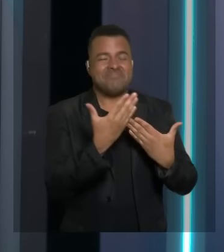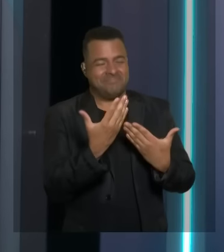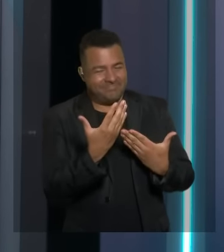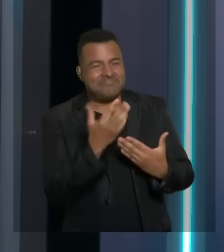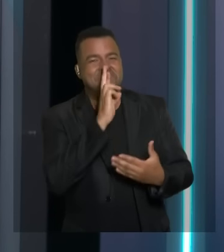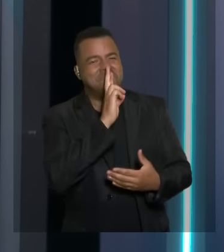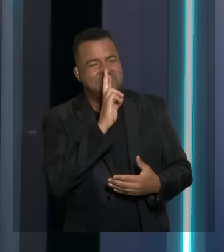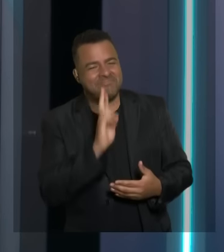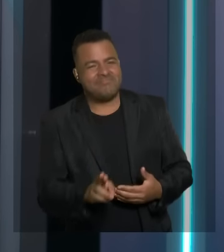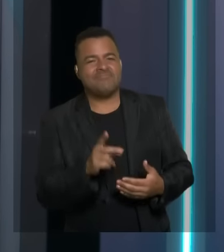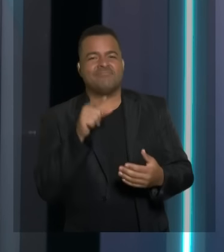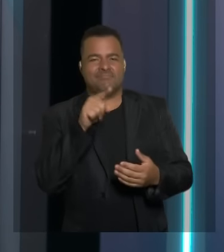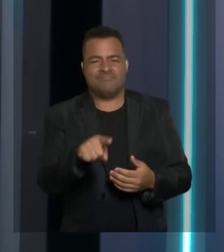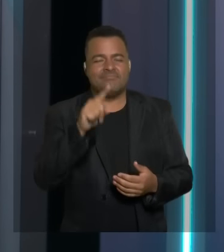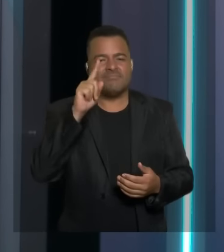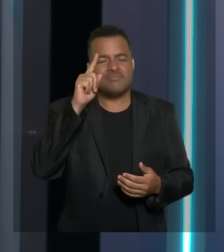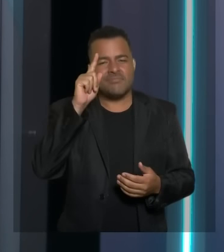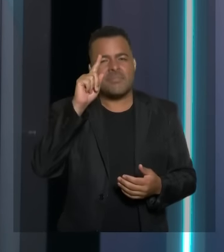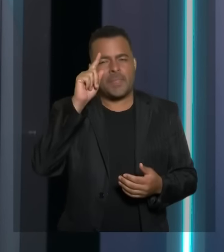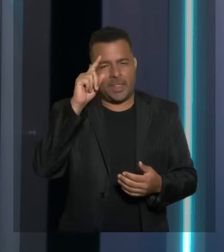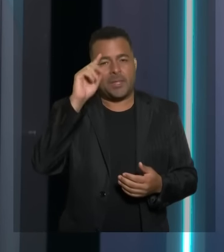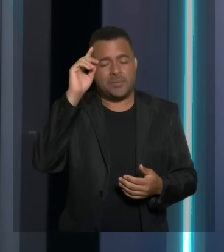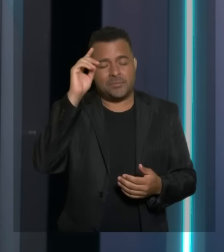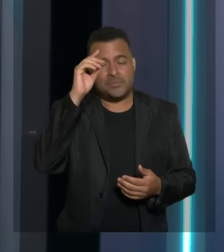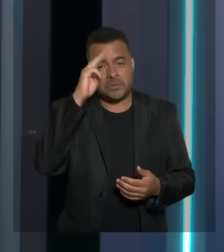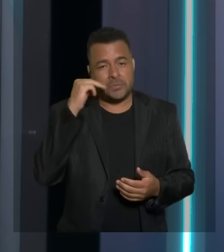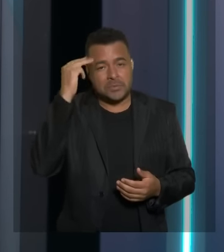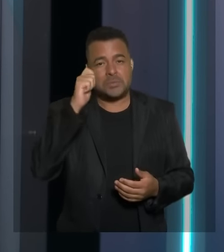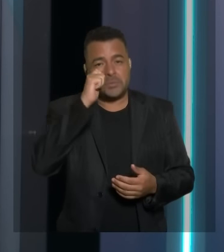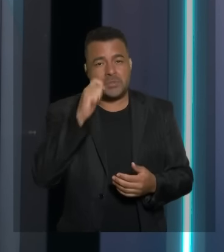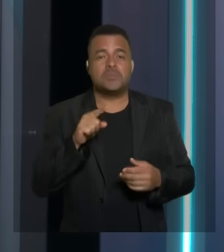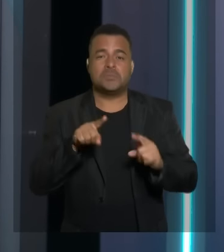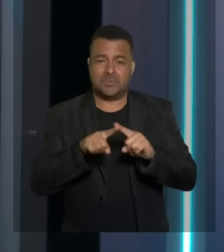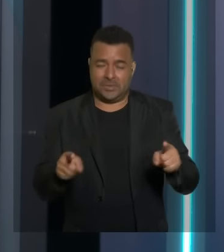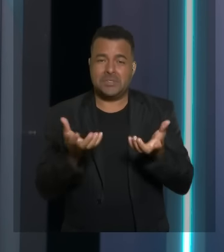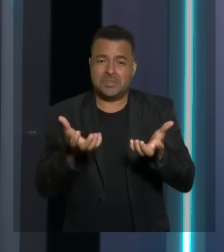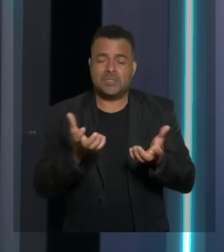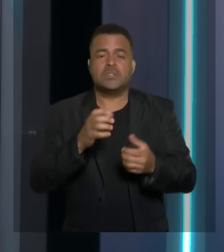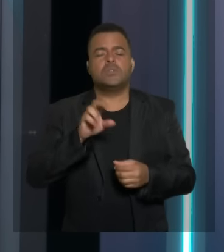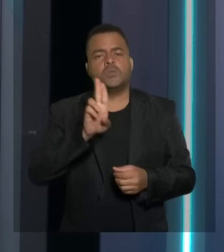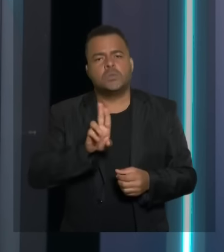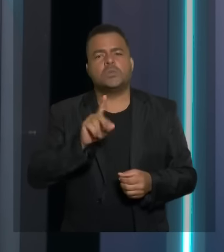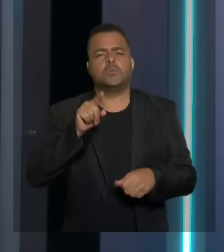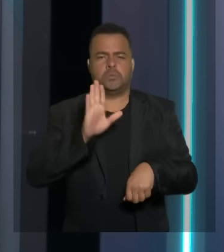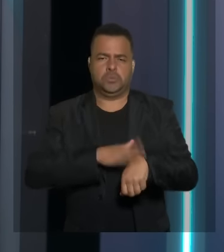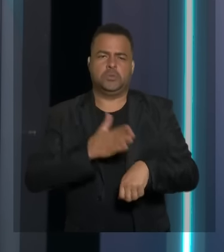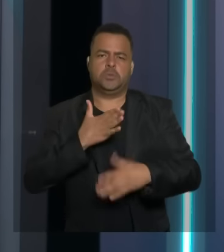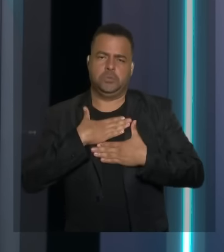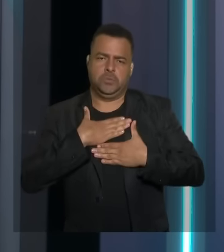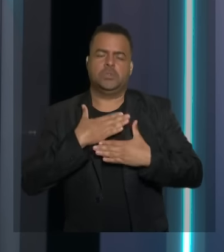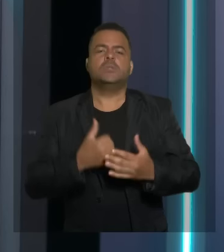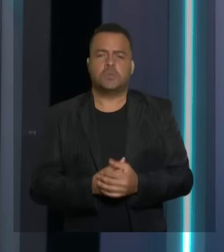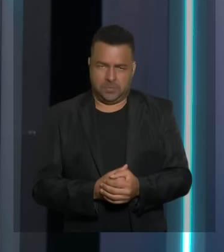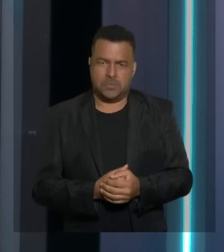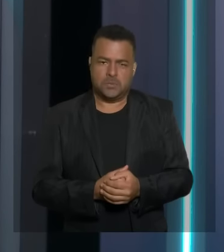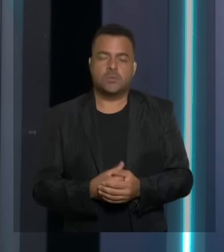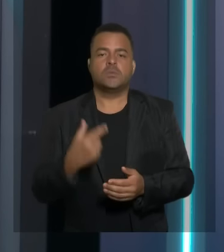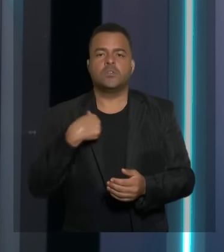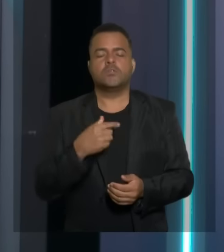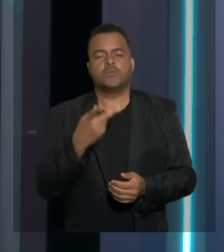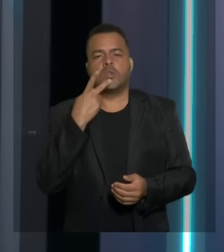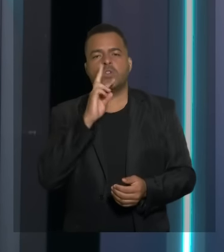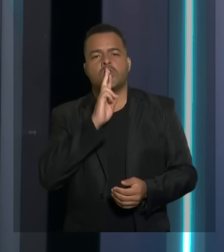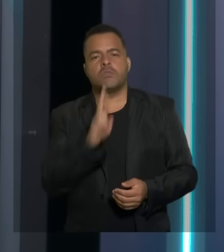Marques Adriano mas gostaria também de usar o meu tempo para responder a candidata Sheila